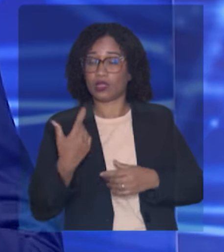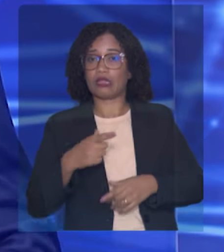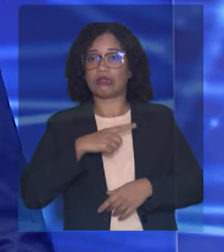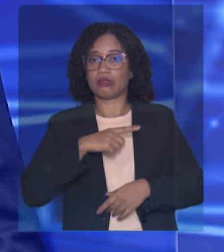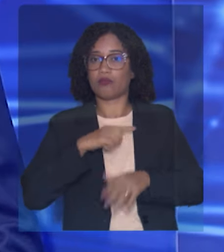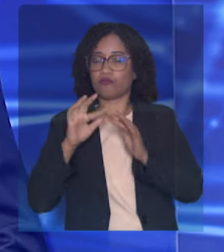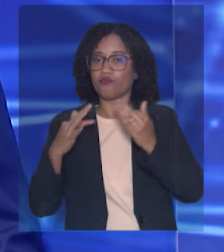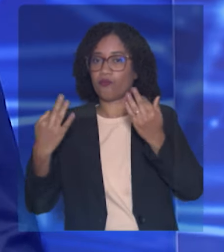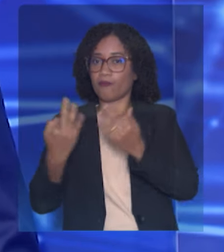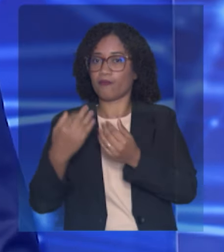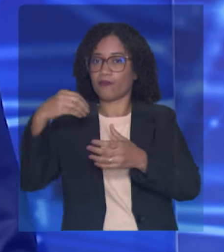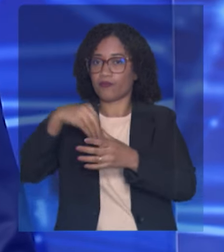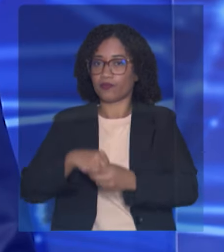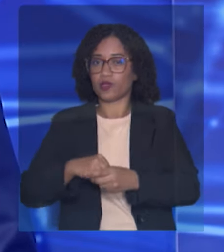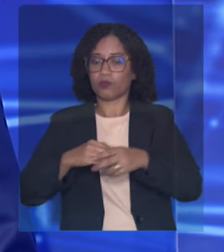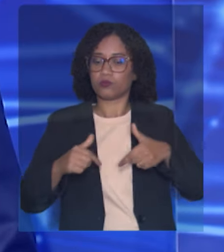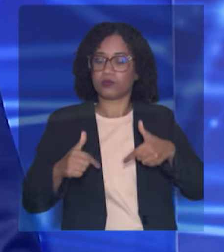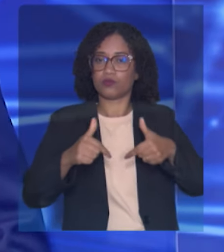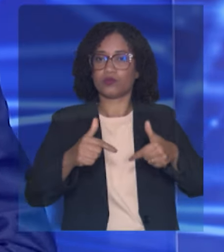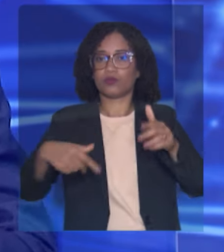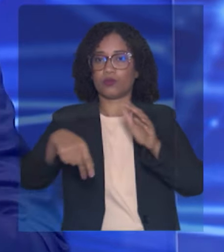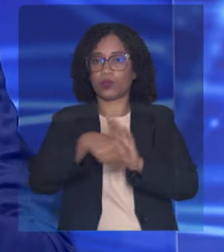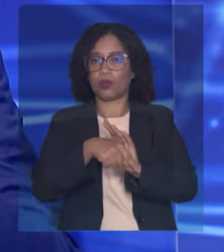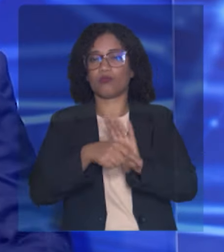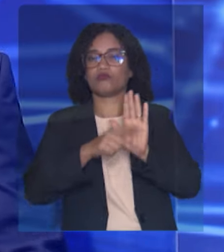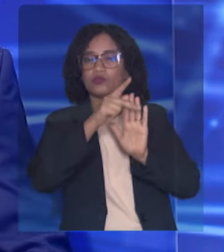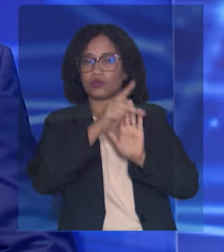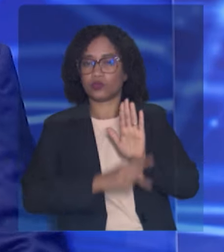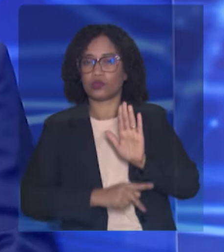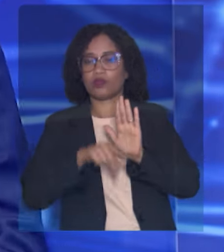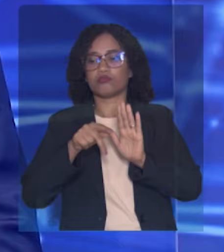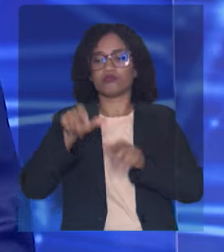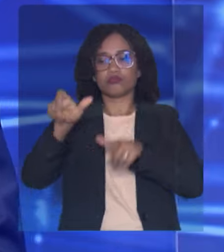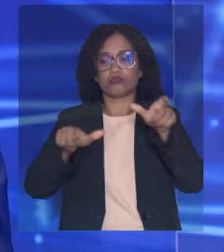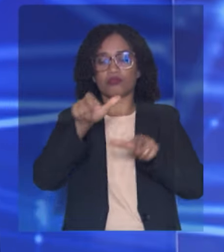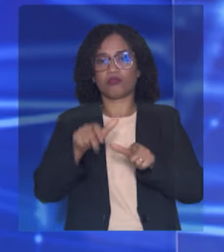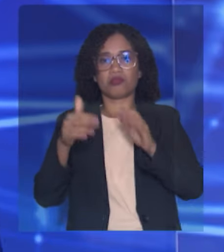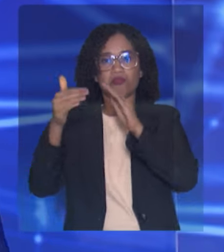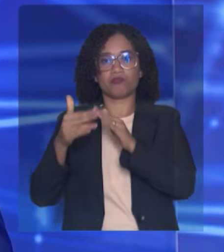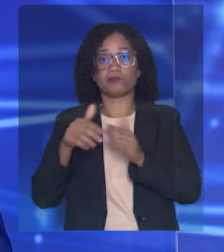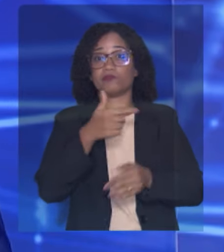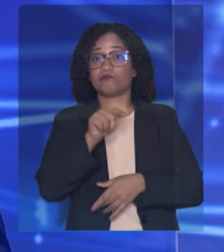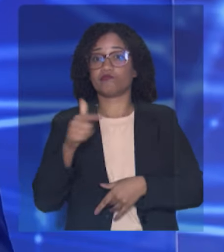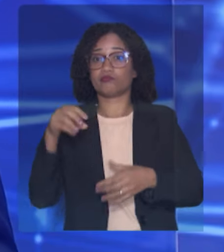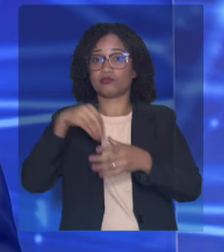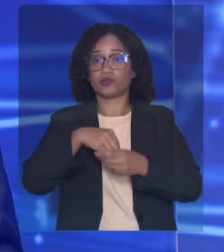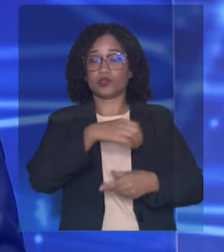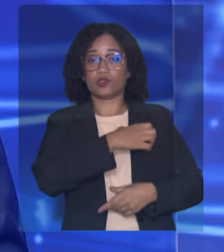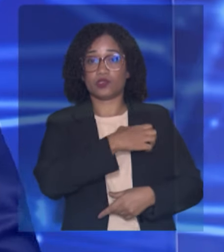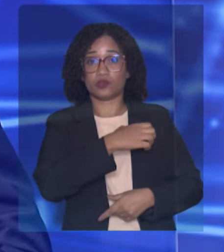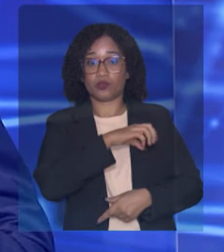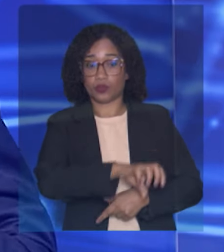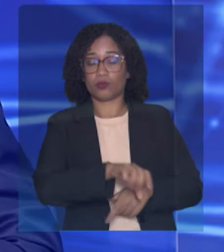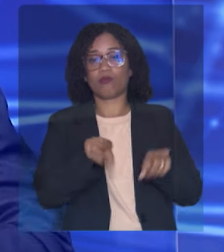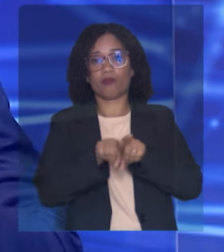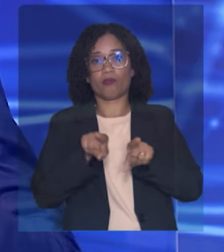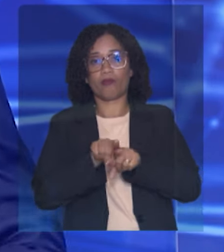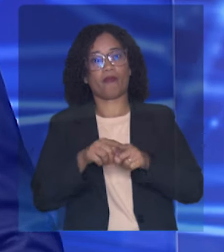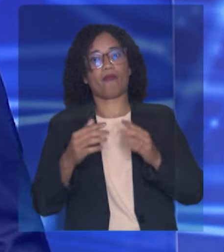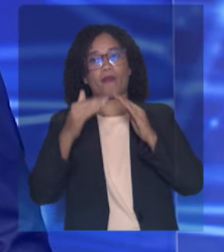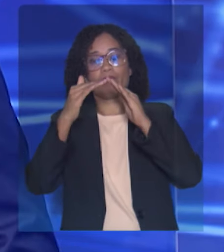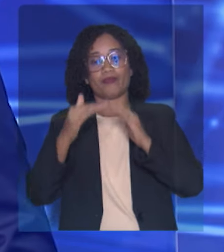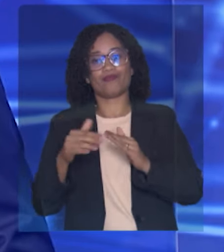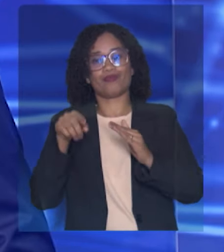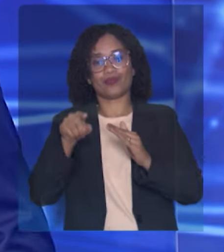histórico acúmulo de luta pelo direito à moradia, inclusive mora numa casa conquistada pela luta do Movimento Sem Teto. Fazer uma grande